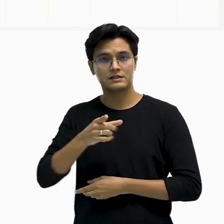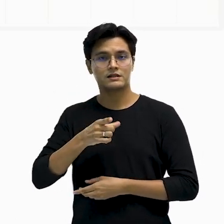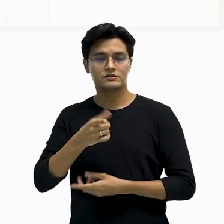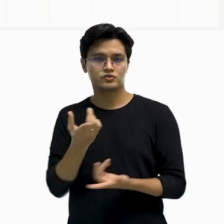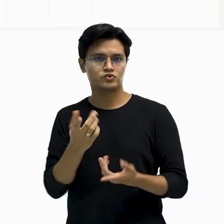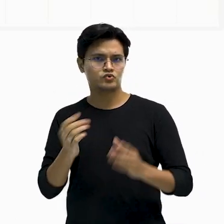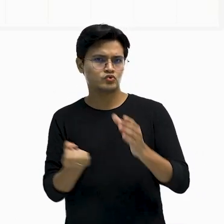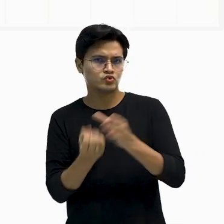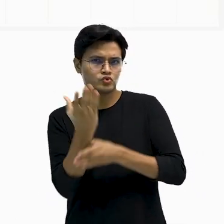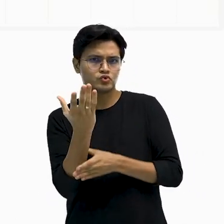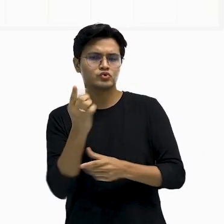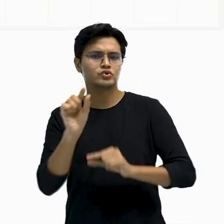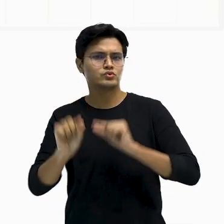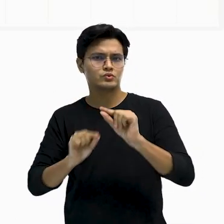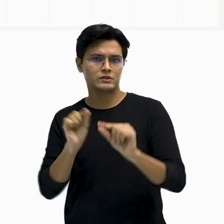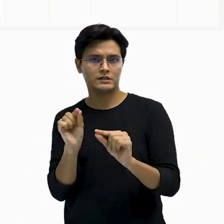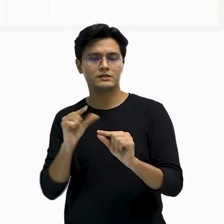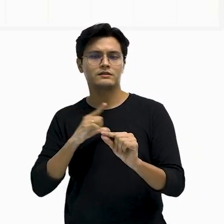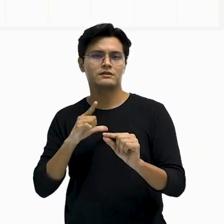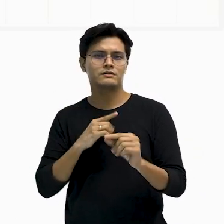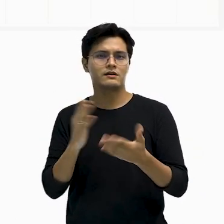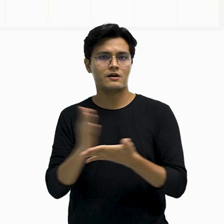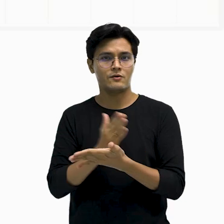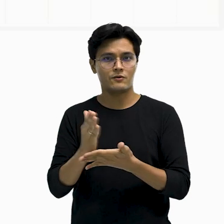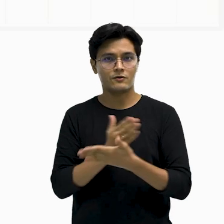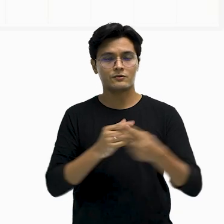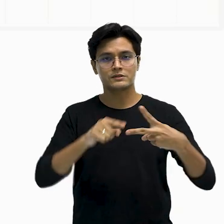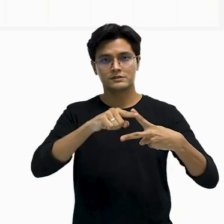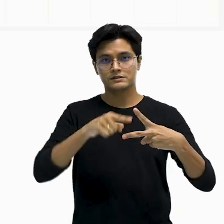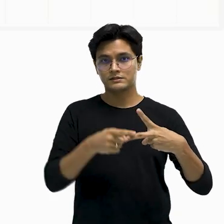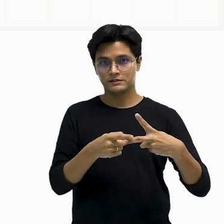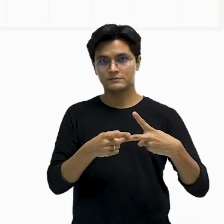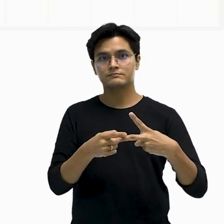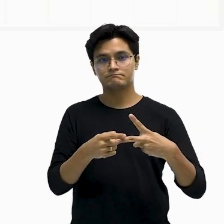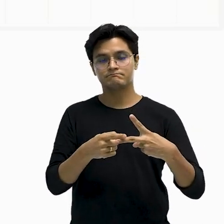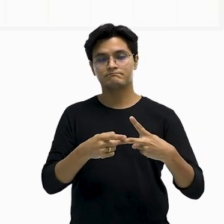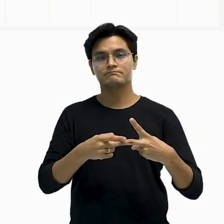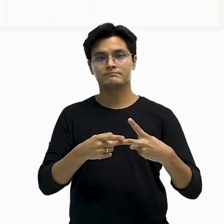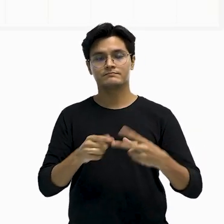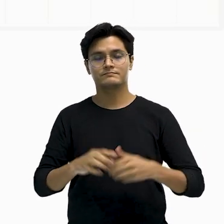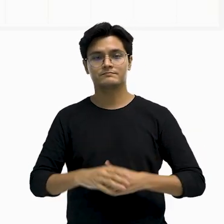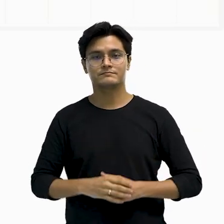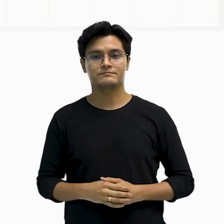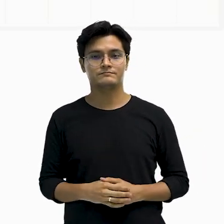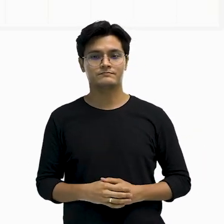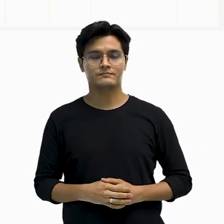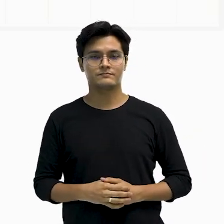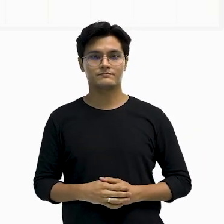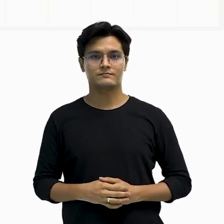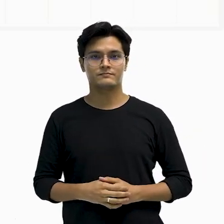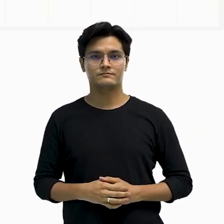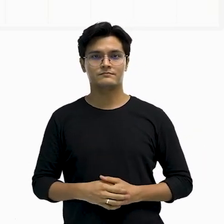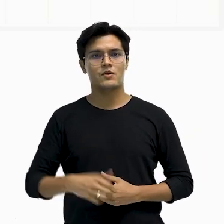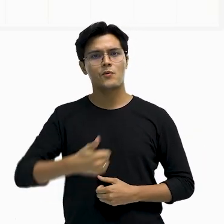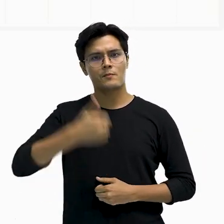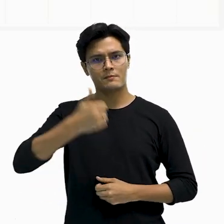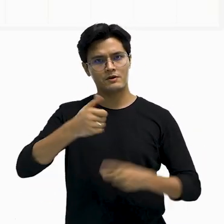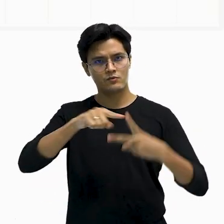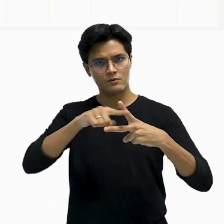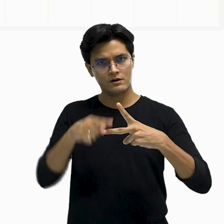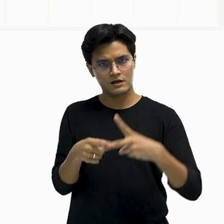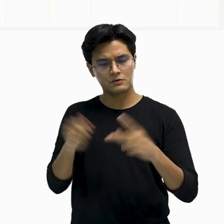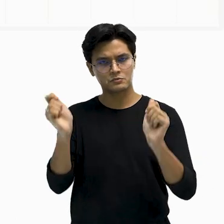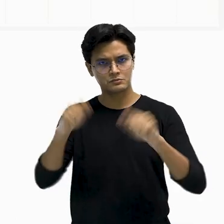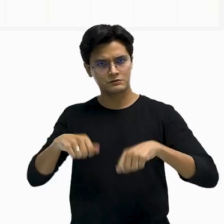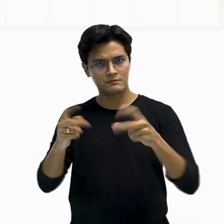formação de alguns ângulos, tá? Veja, os primeiros ângulos que eu posso identificar,